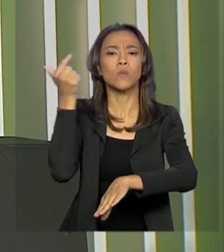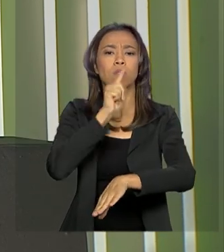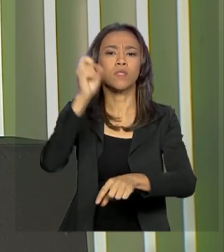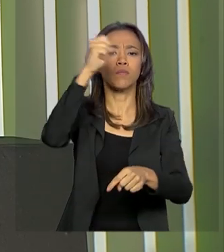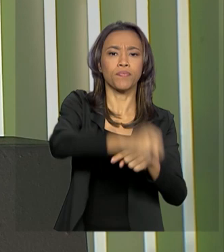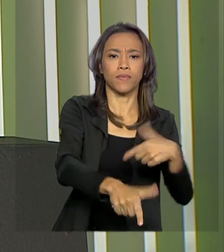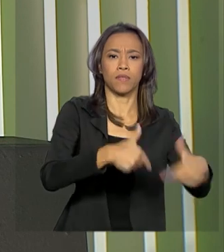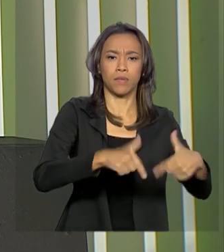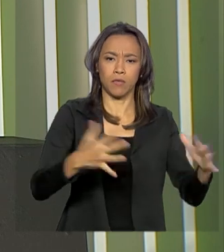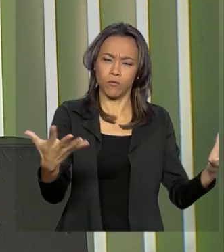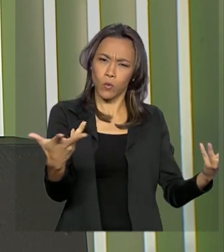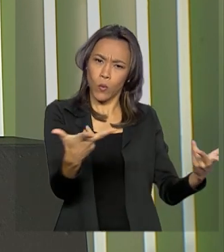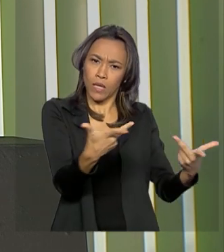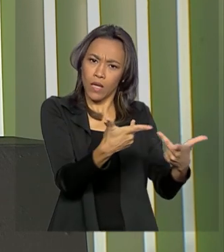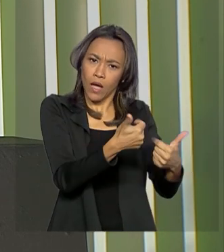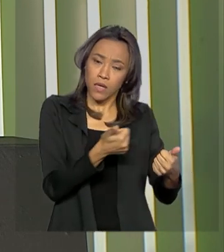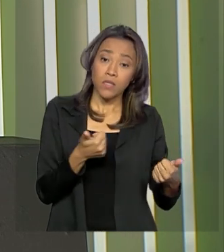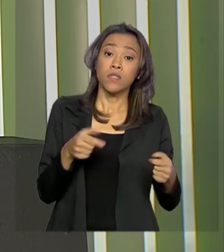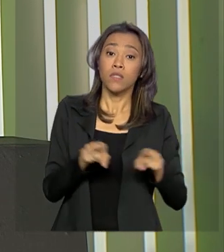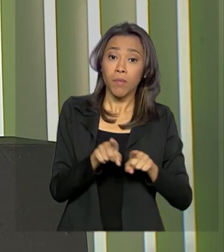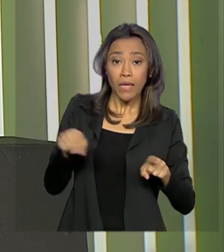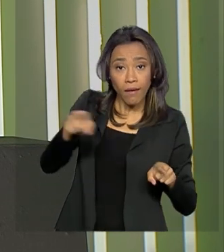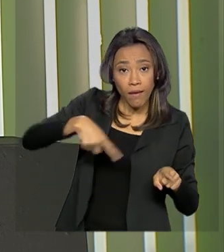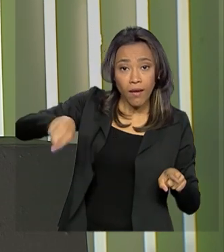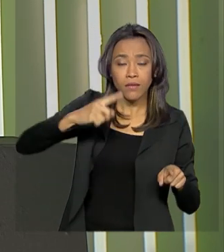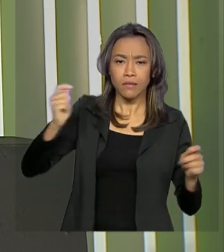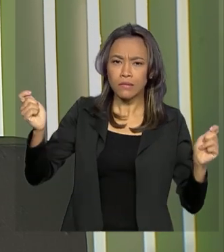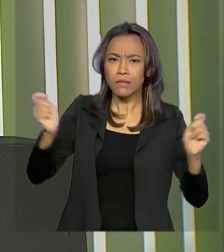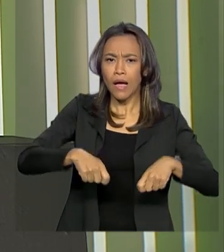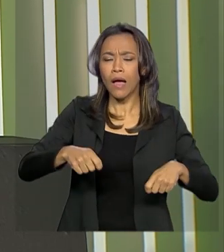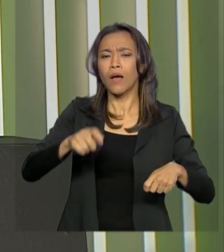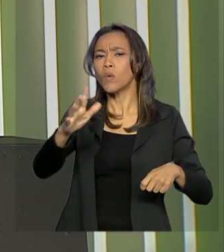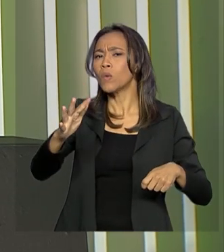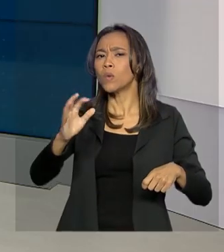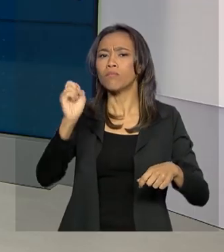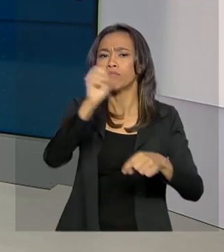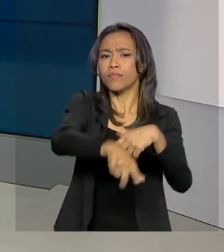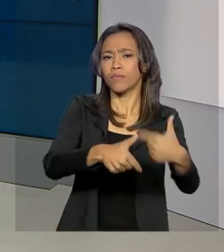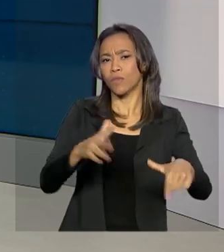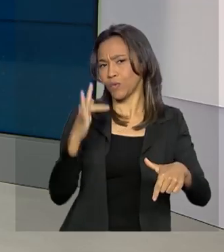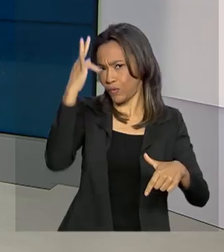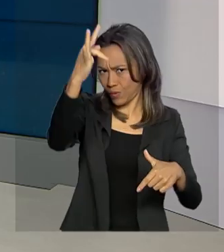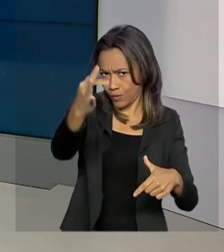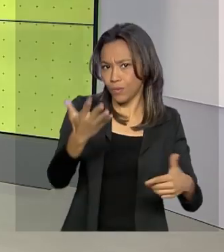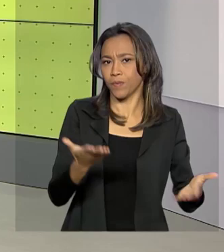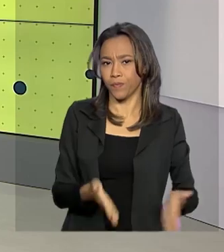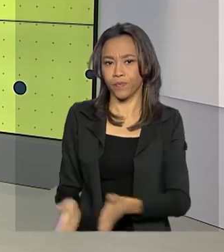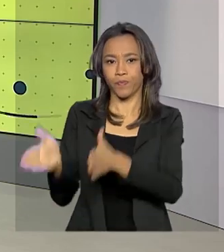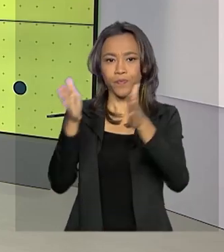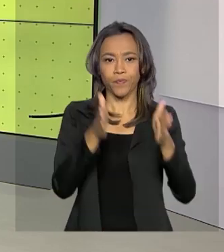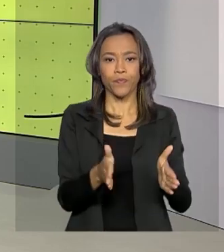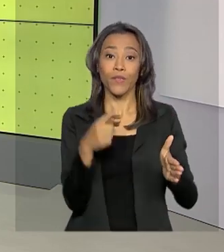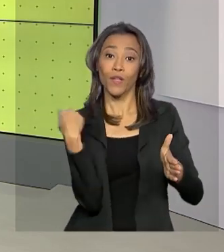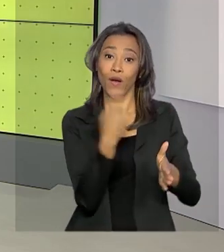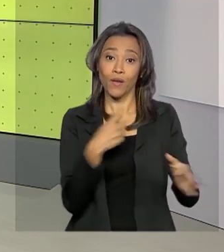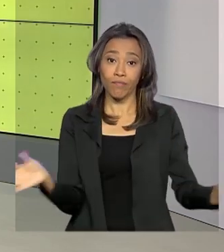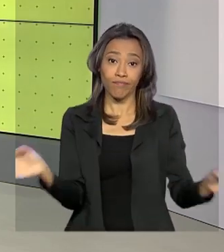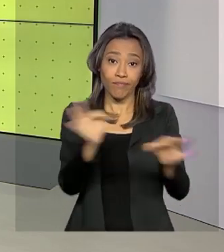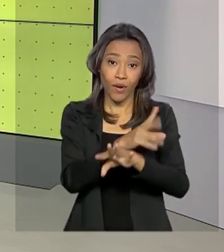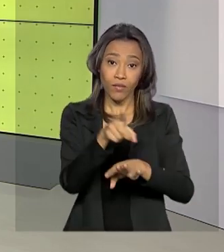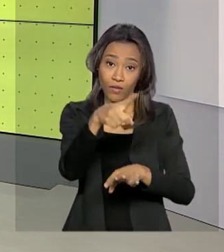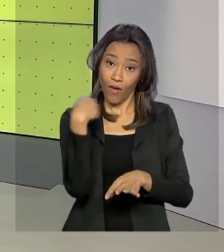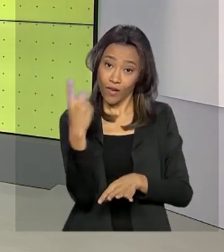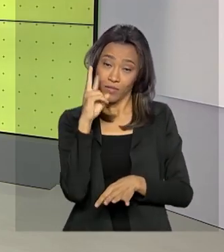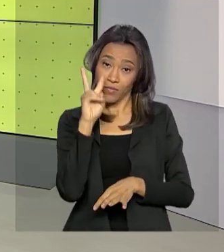e também para que eles sejam capazes dos empregos do futuro. E a gente fica por aqui. Nos vemos